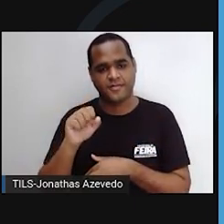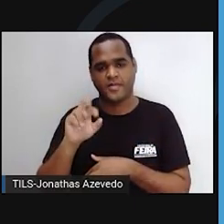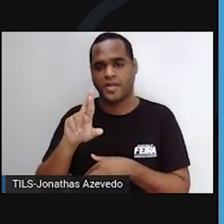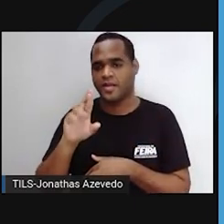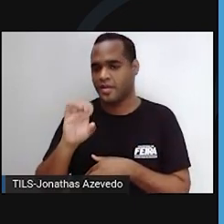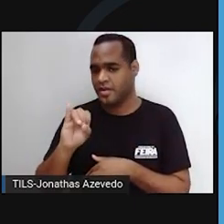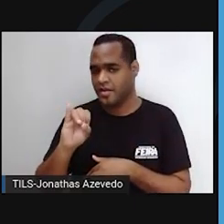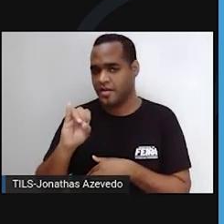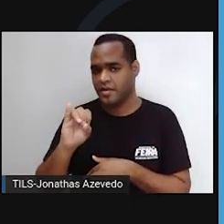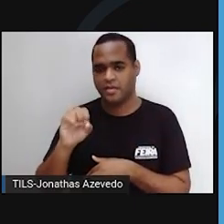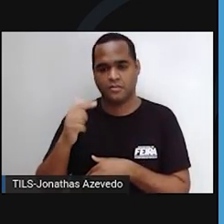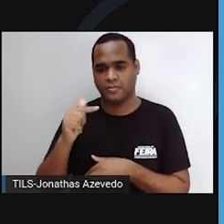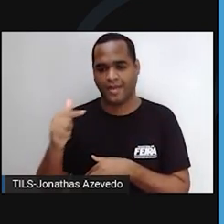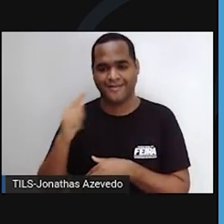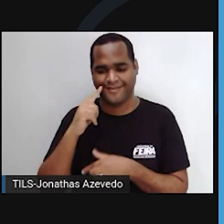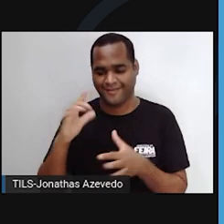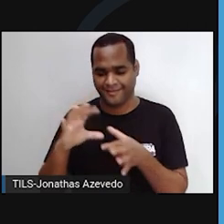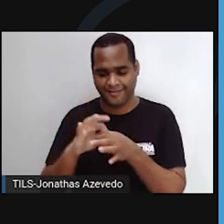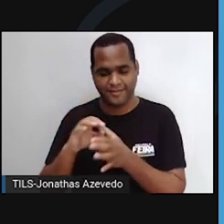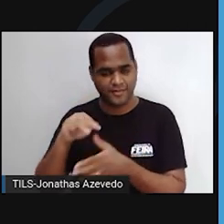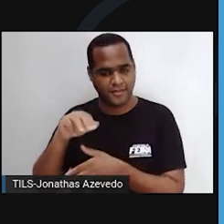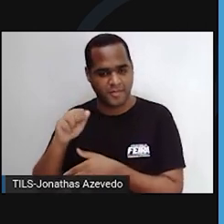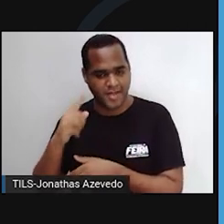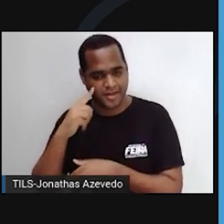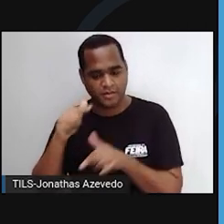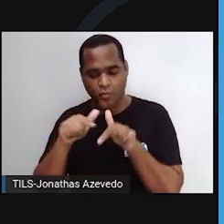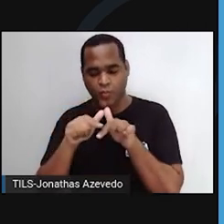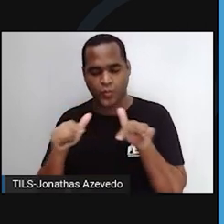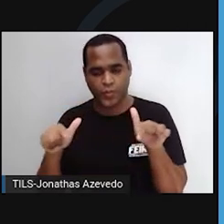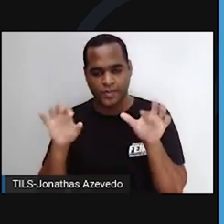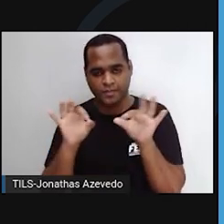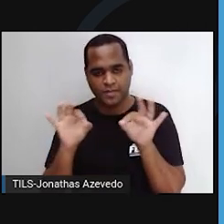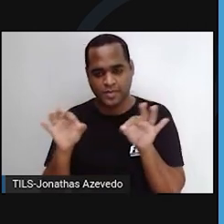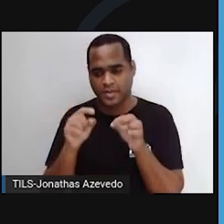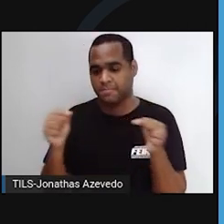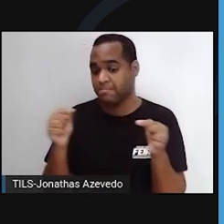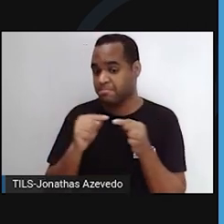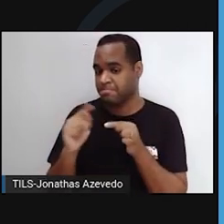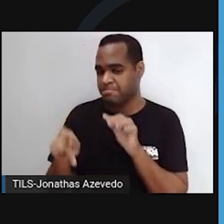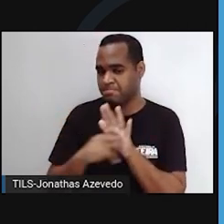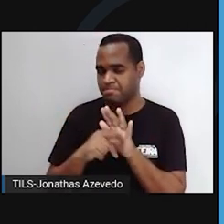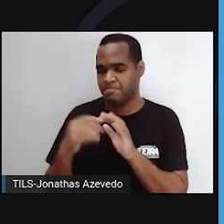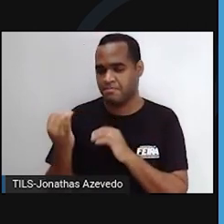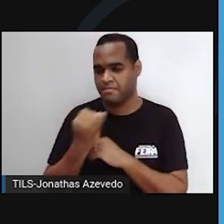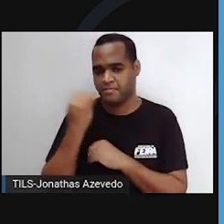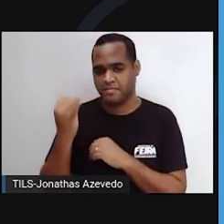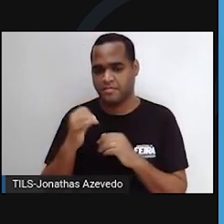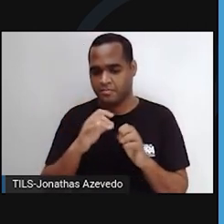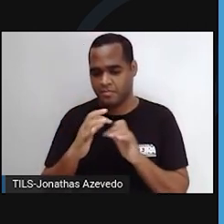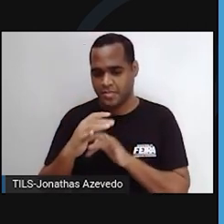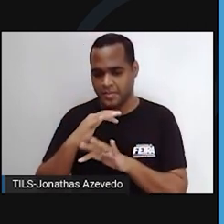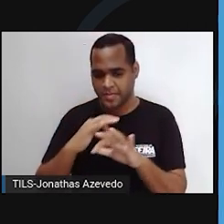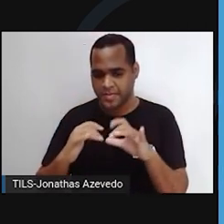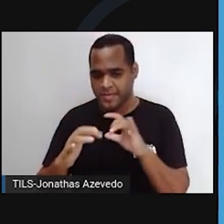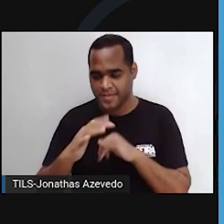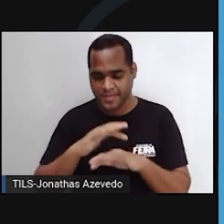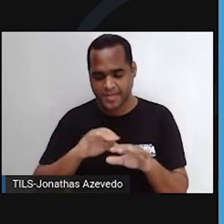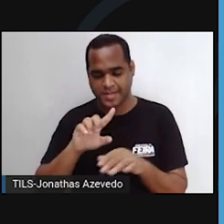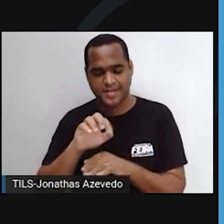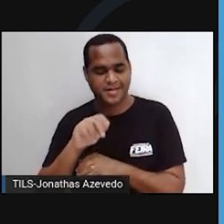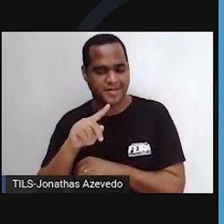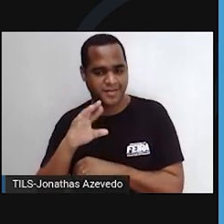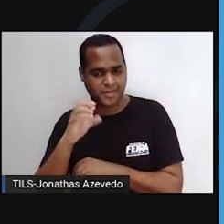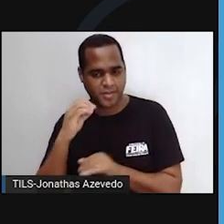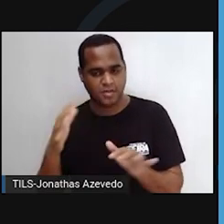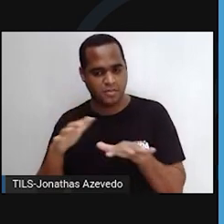ligados à sua membrana, e por isso parece liso. A sua função é participar da produção de moléculas de lipídios. Irão compor a